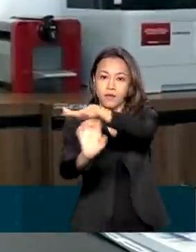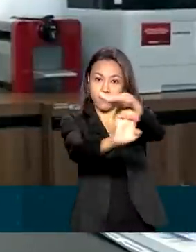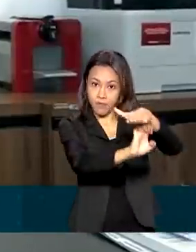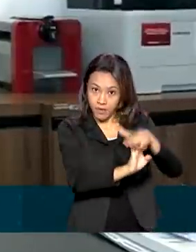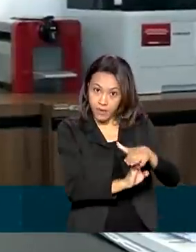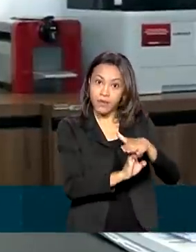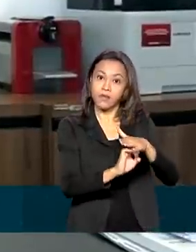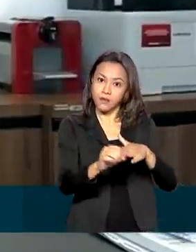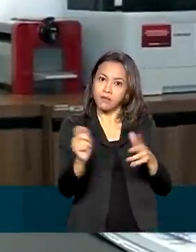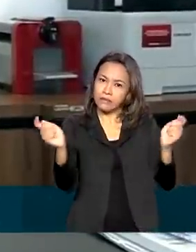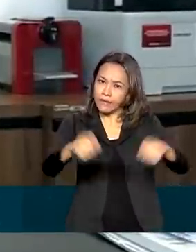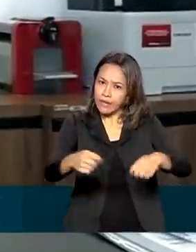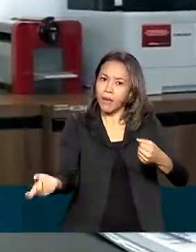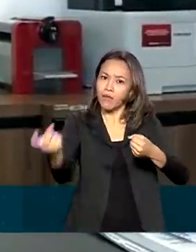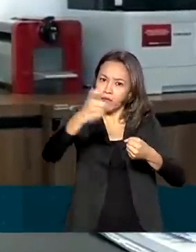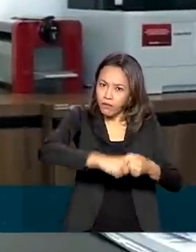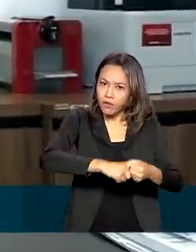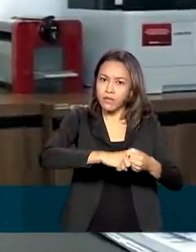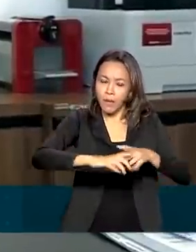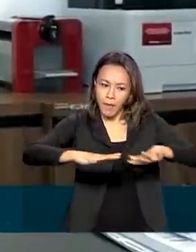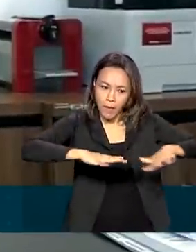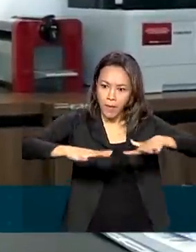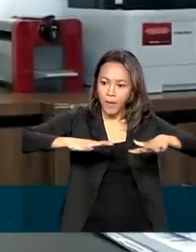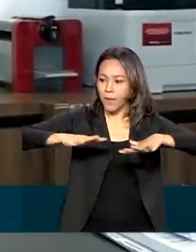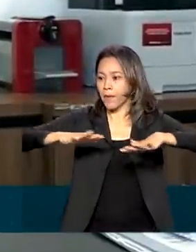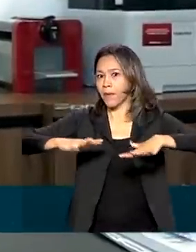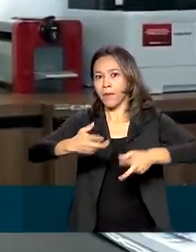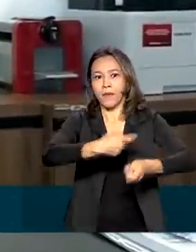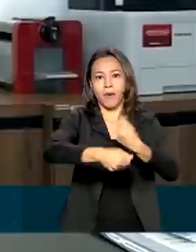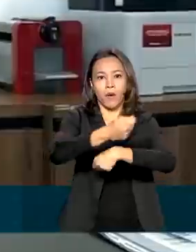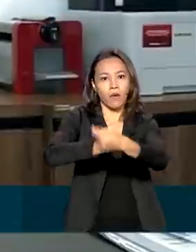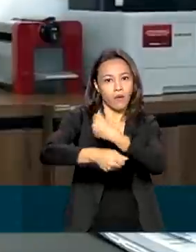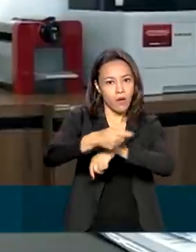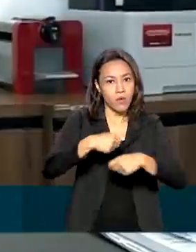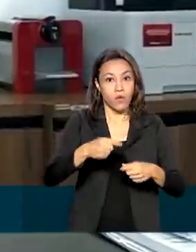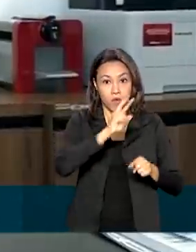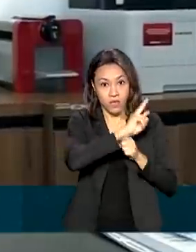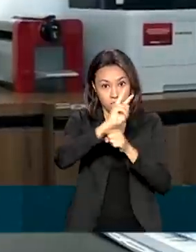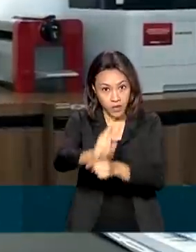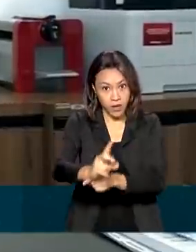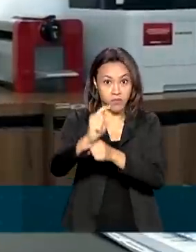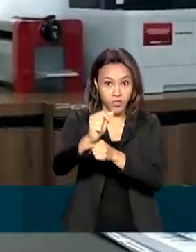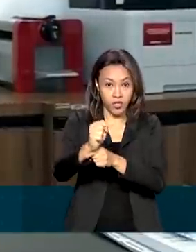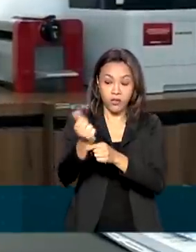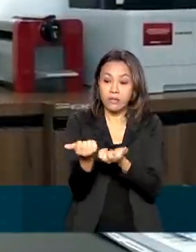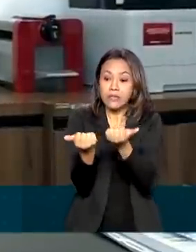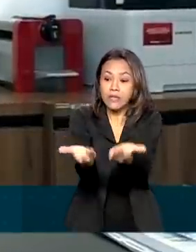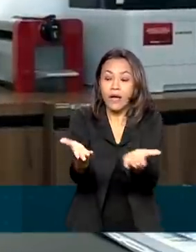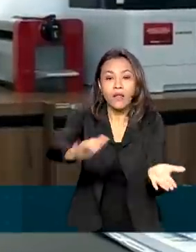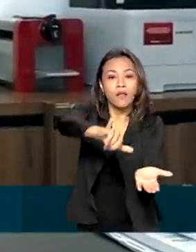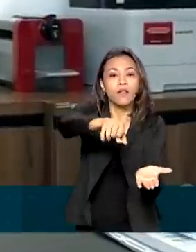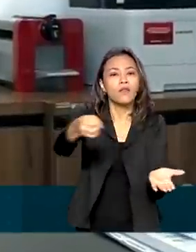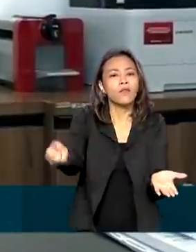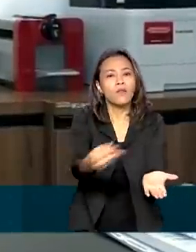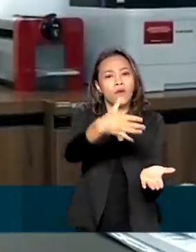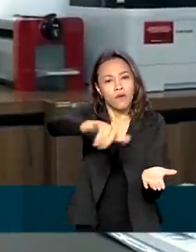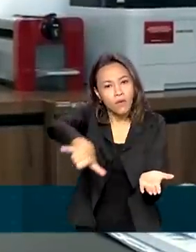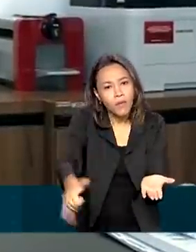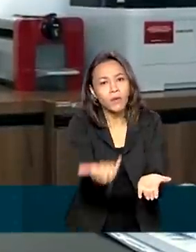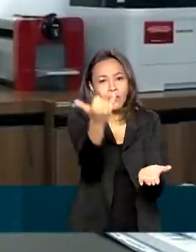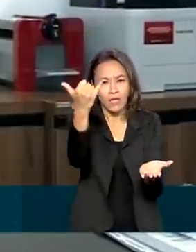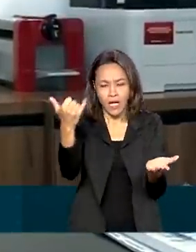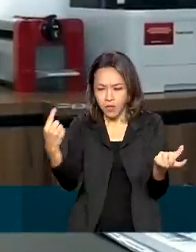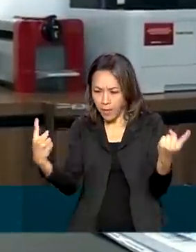retomada da atividade econômica na região. Com o financiamento vão surgir novas oportunidades para os municípios, aumento da